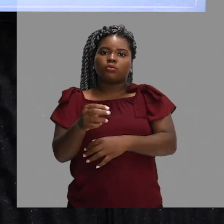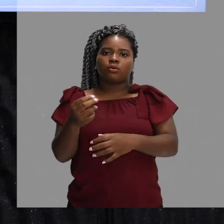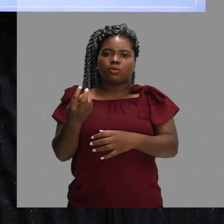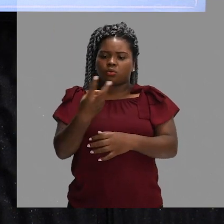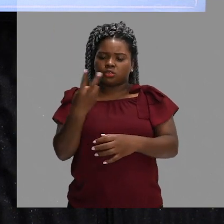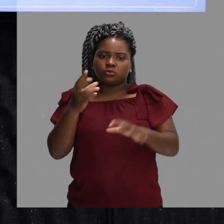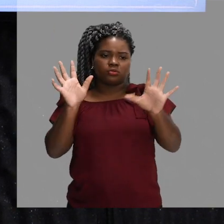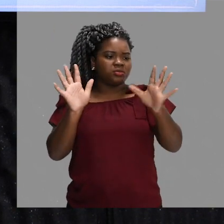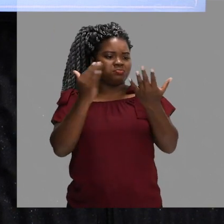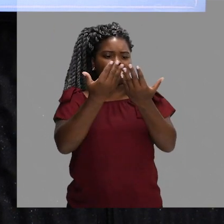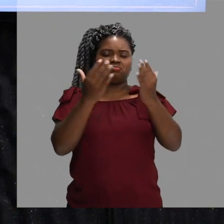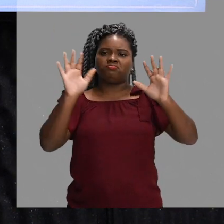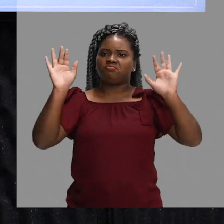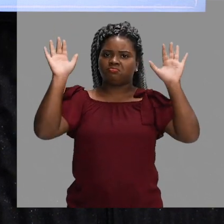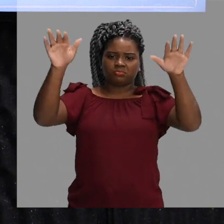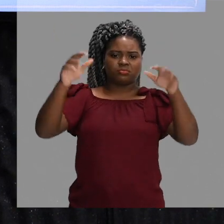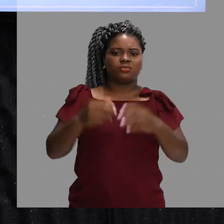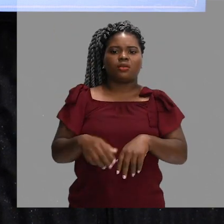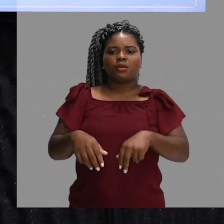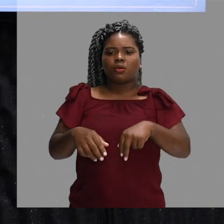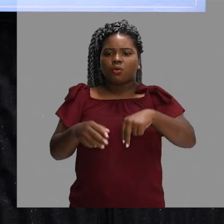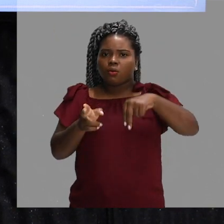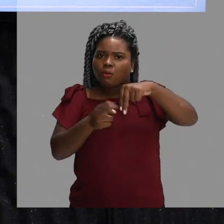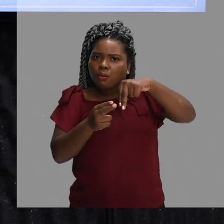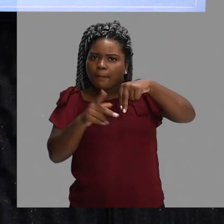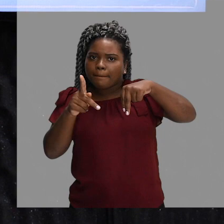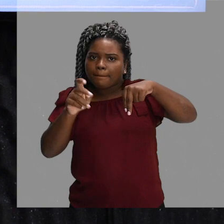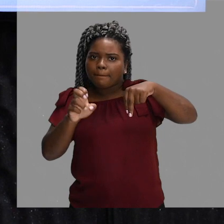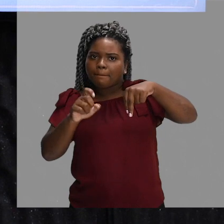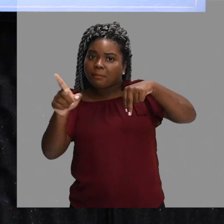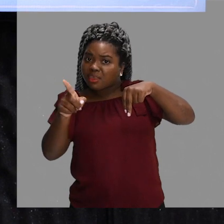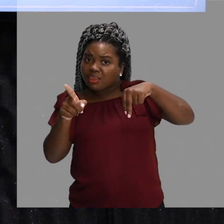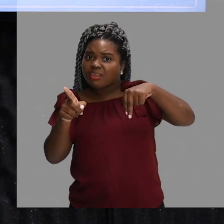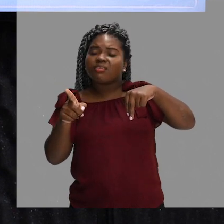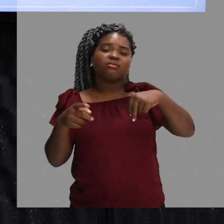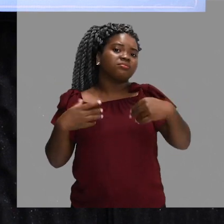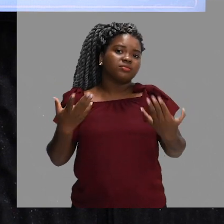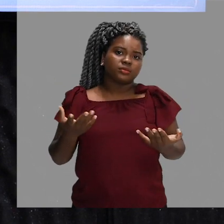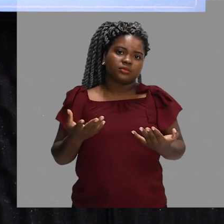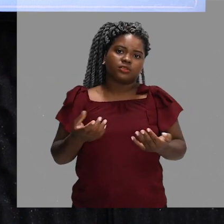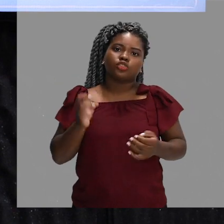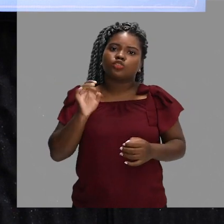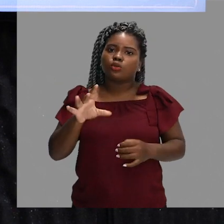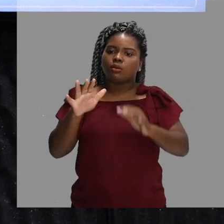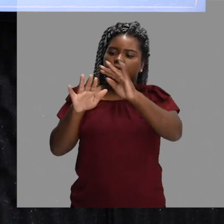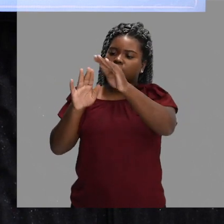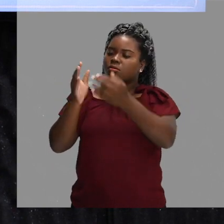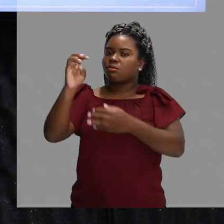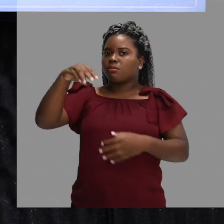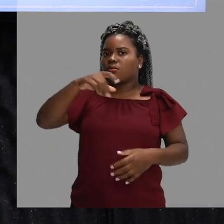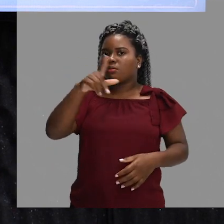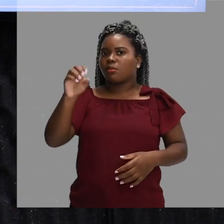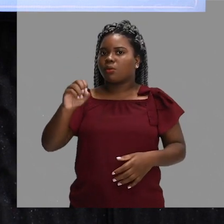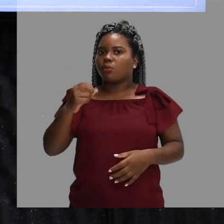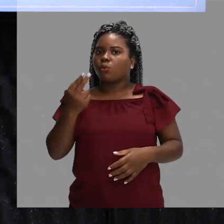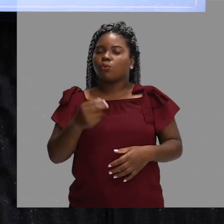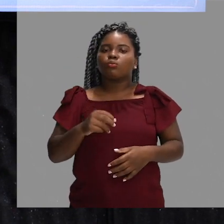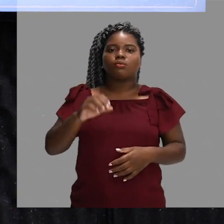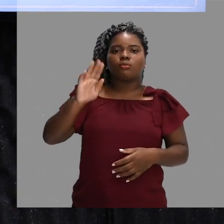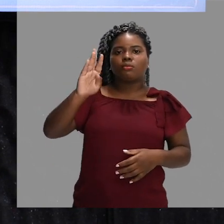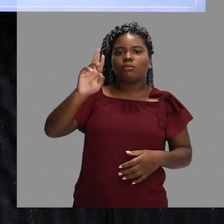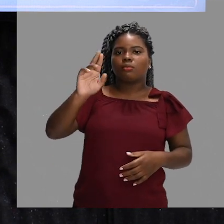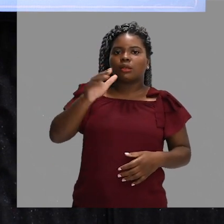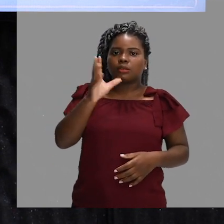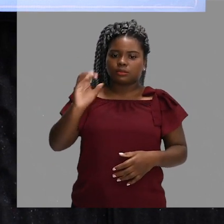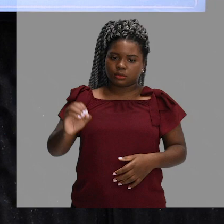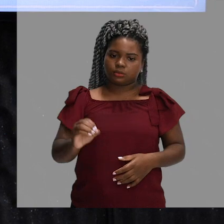mãos na bola. Ele não pode bater com o pé. Ele não pode sacar, a não ser que seja com a mão ou com o braço. Com um detalhe, no voleibol, o